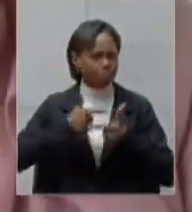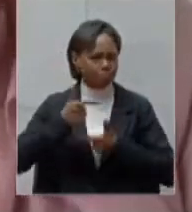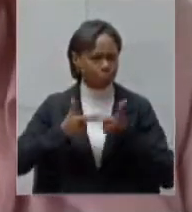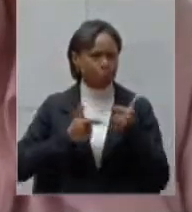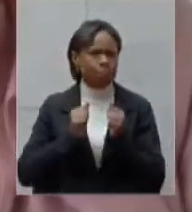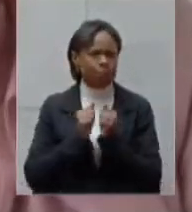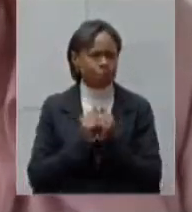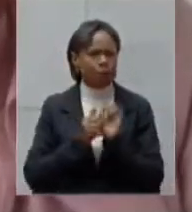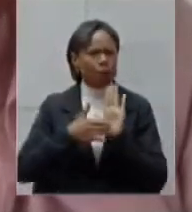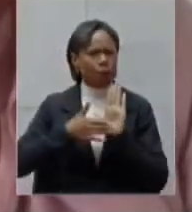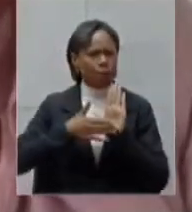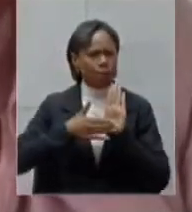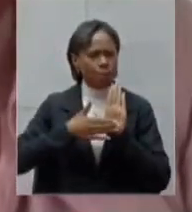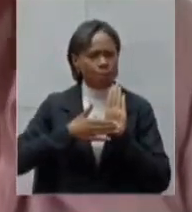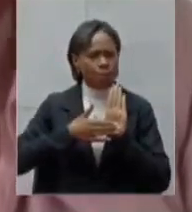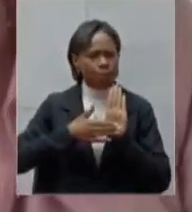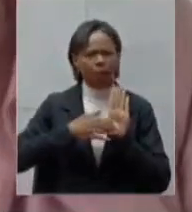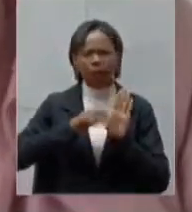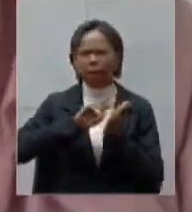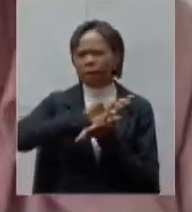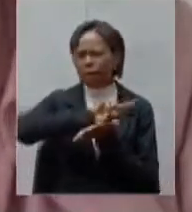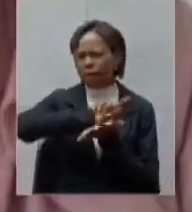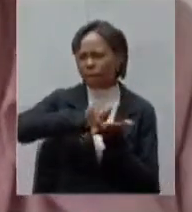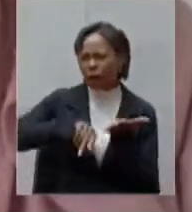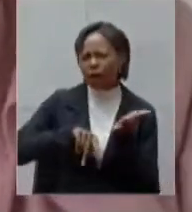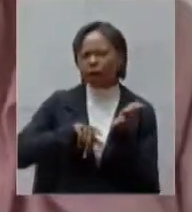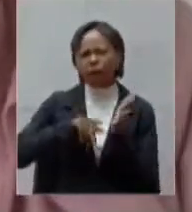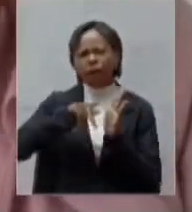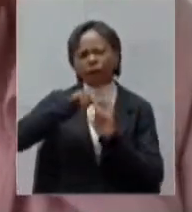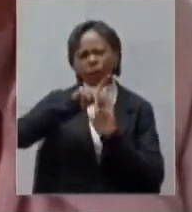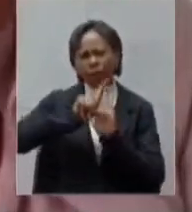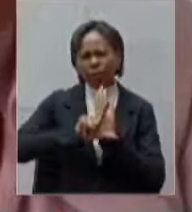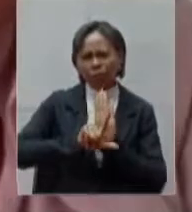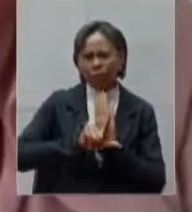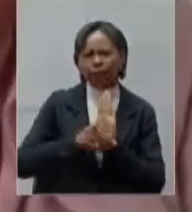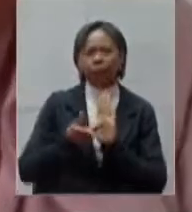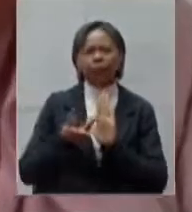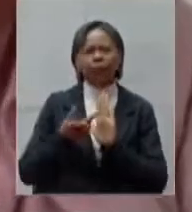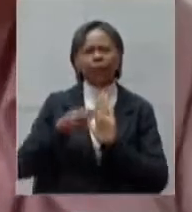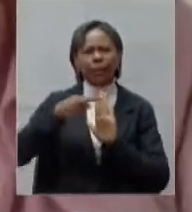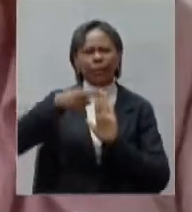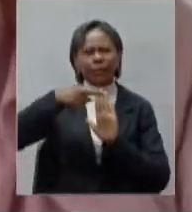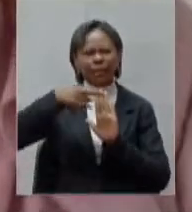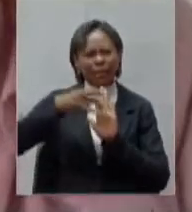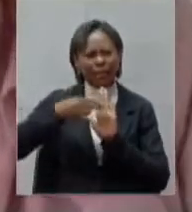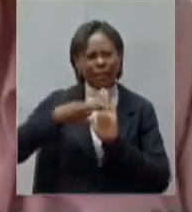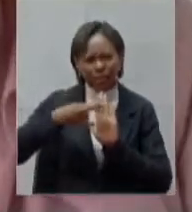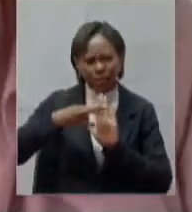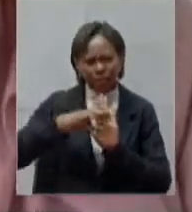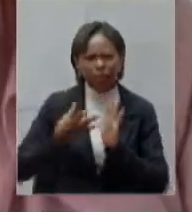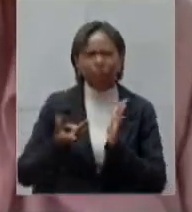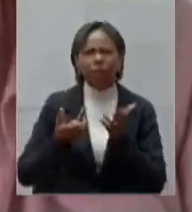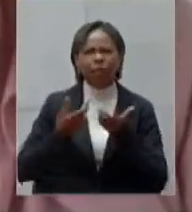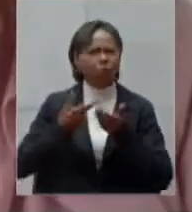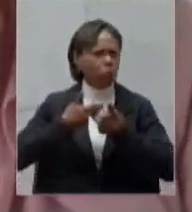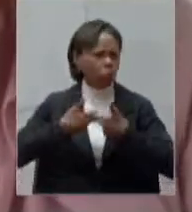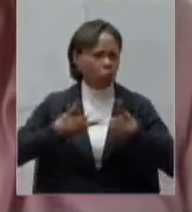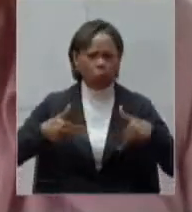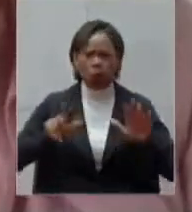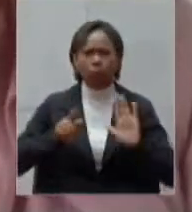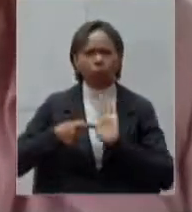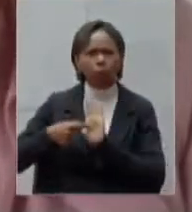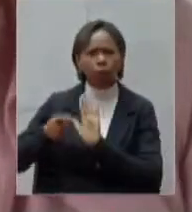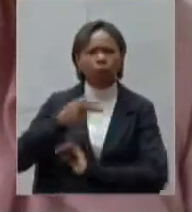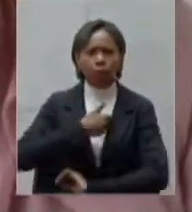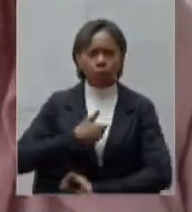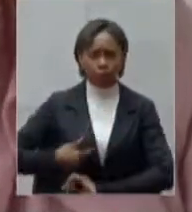propondo vários projetos de lei vários requerimentos ao governo do estado então